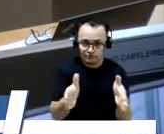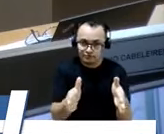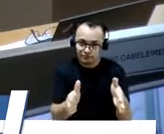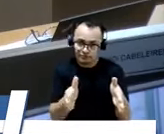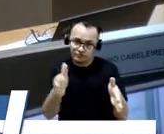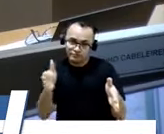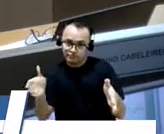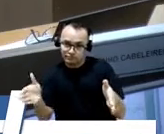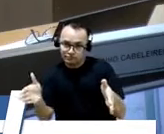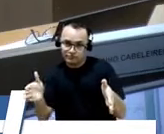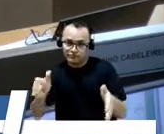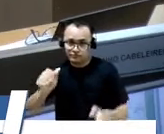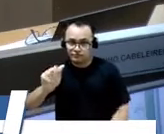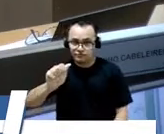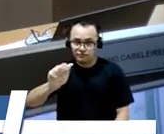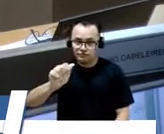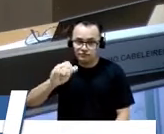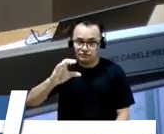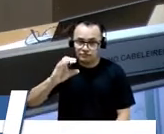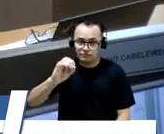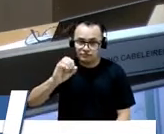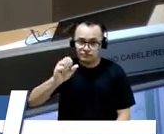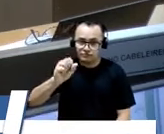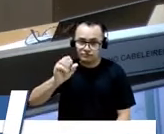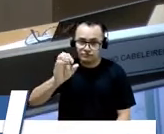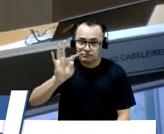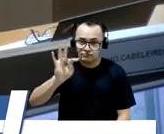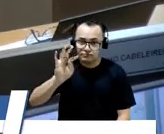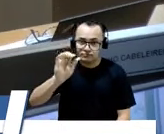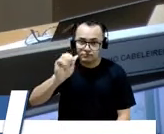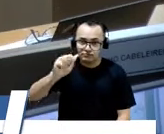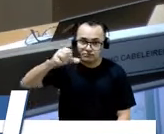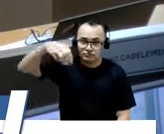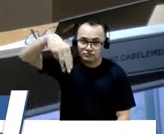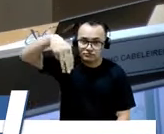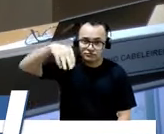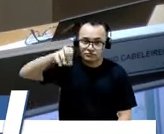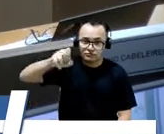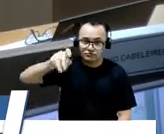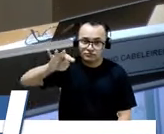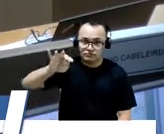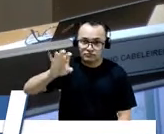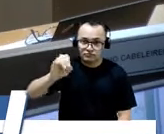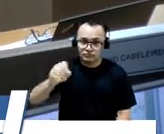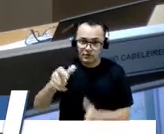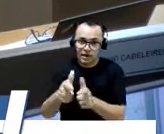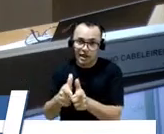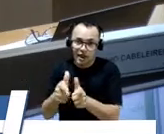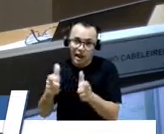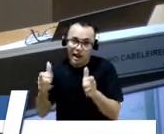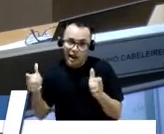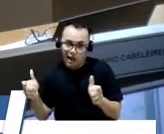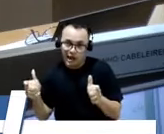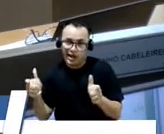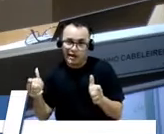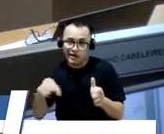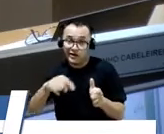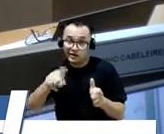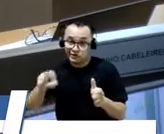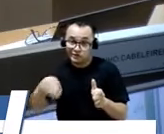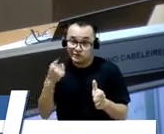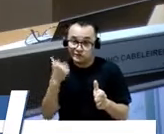eu fiz um contato com o deputado de São Paulo e nós conseguimos uma verba aí de 16 milhões, foi na onde que fez o